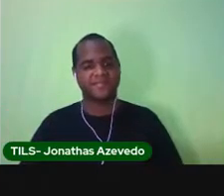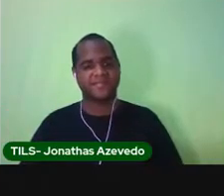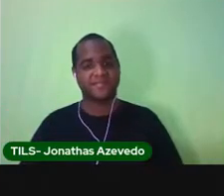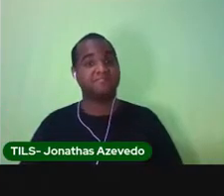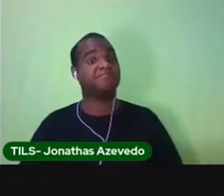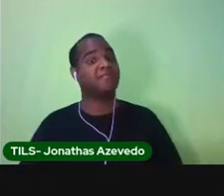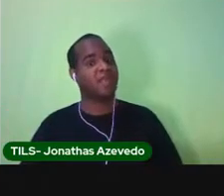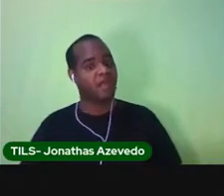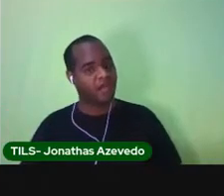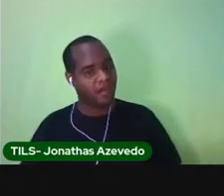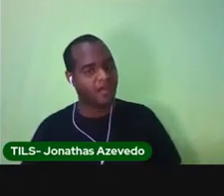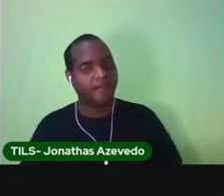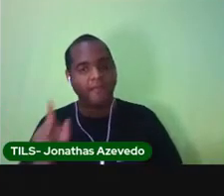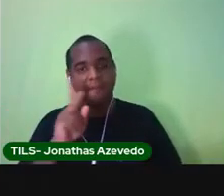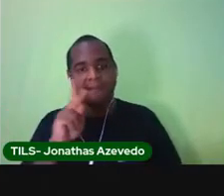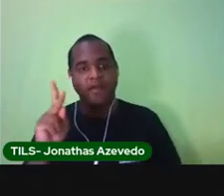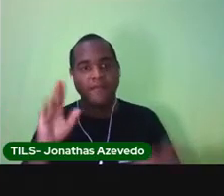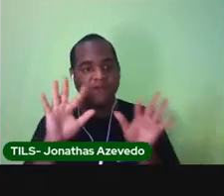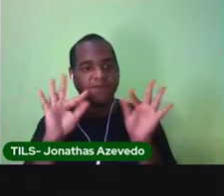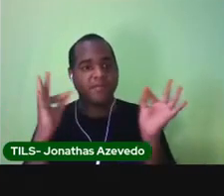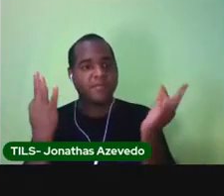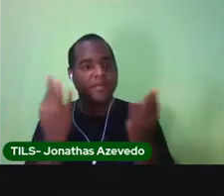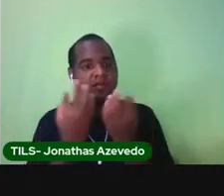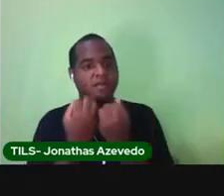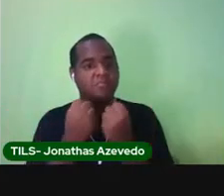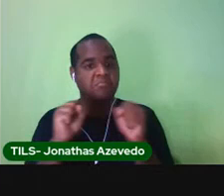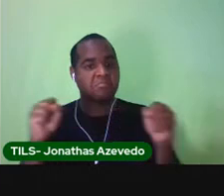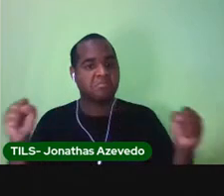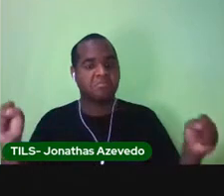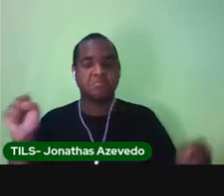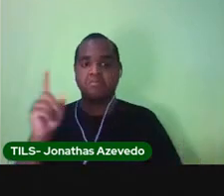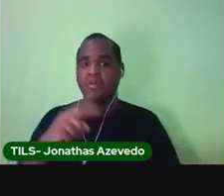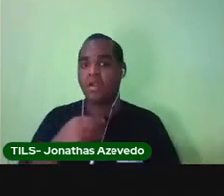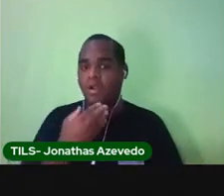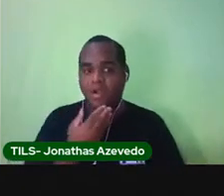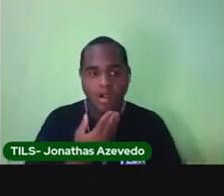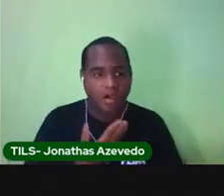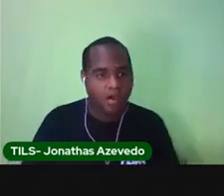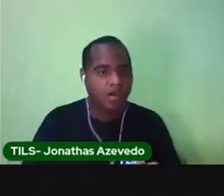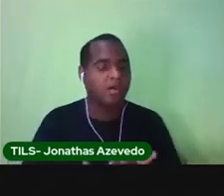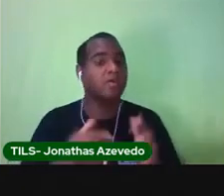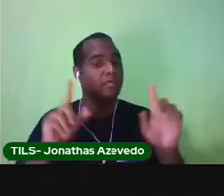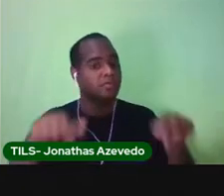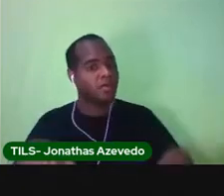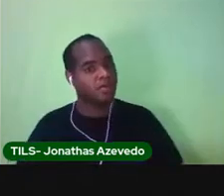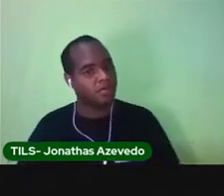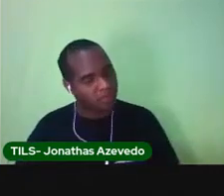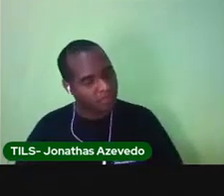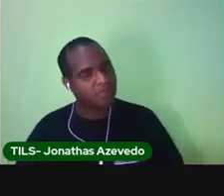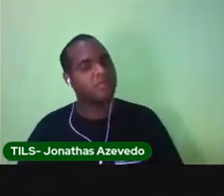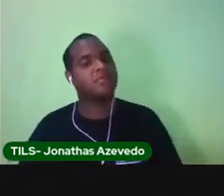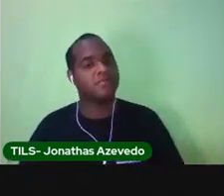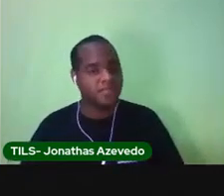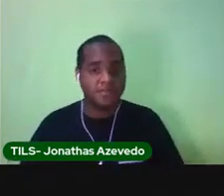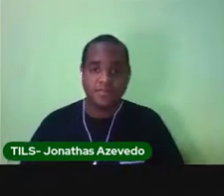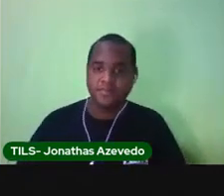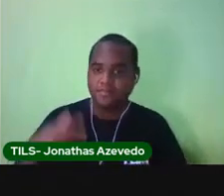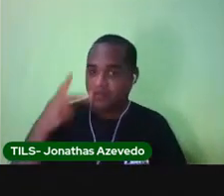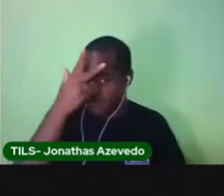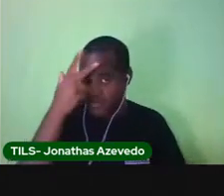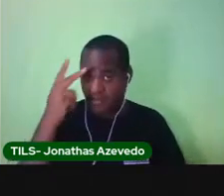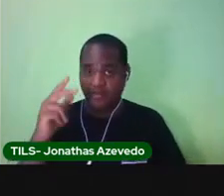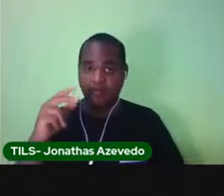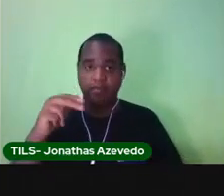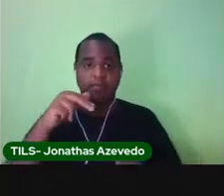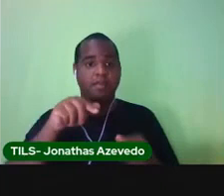Nossa, Pró, que família grande. Meu Deus. É. Todo mundo ali atrás é